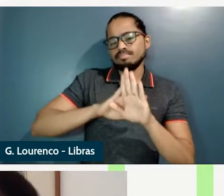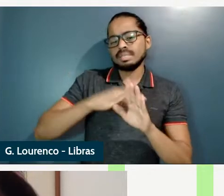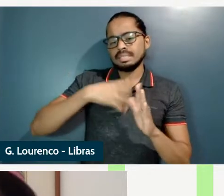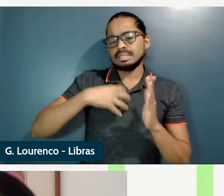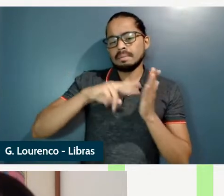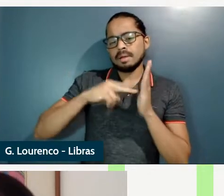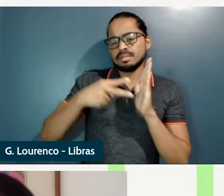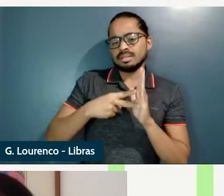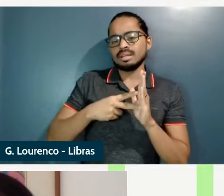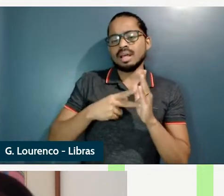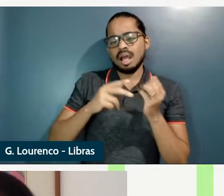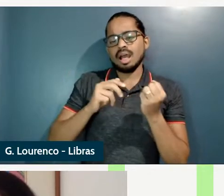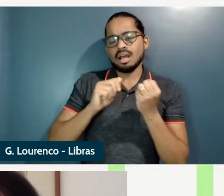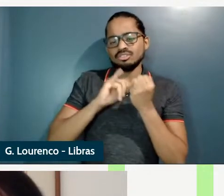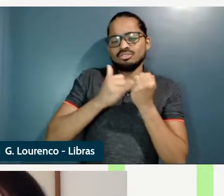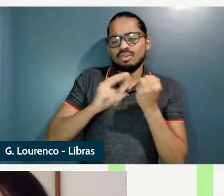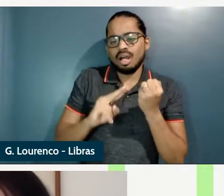derivado